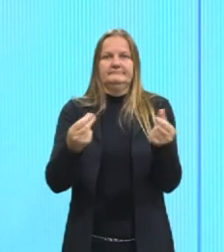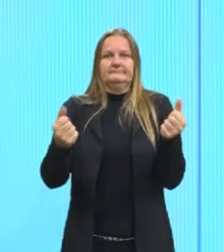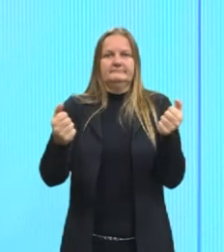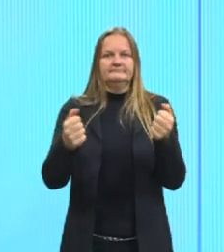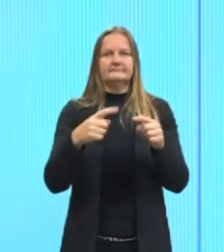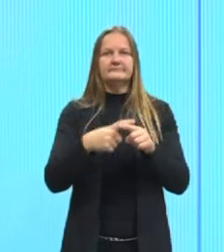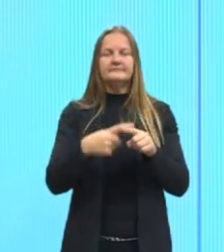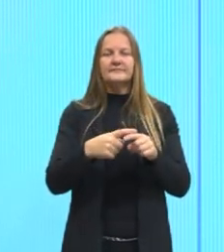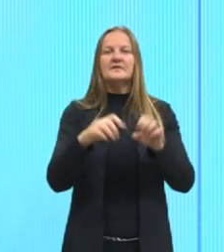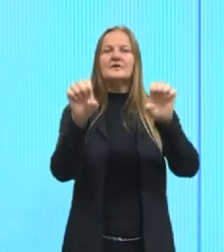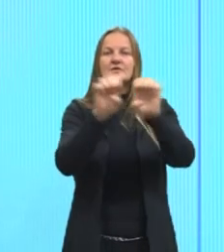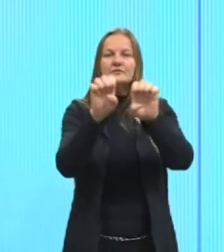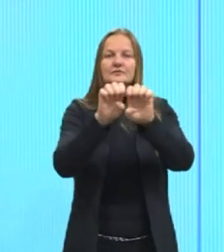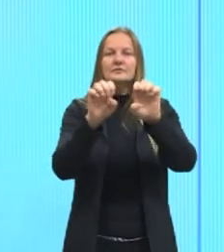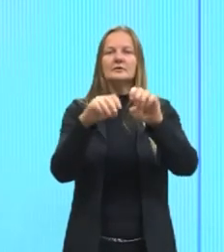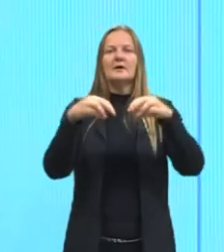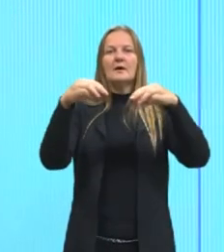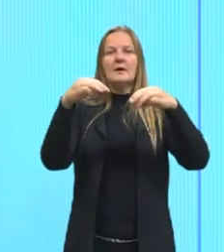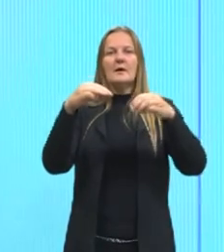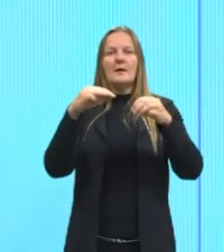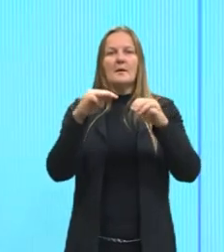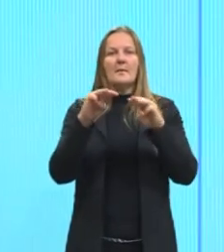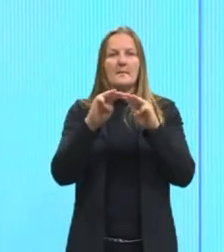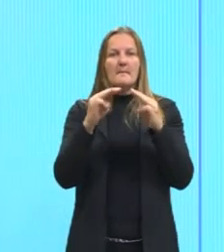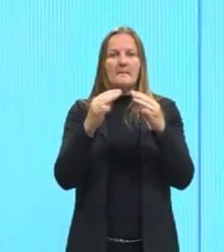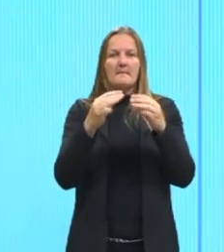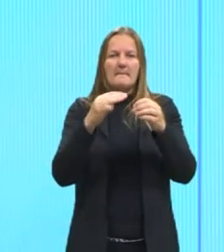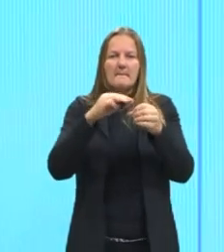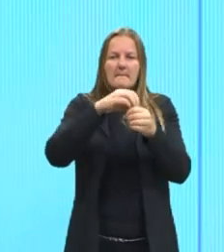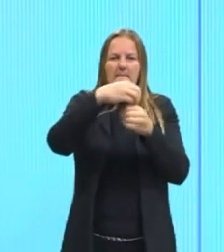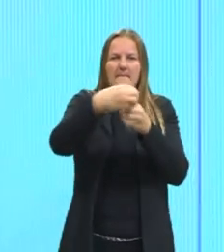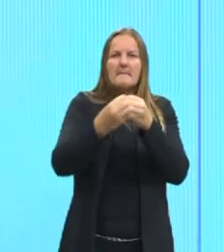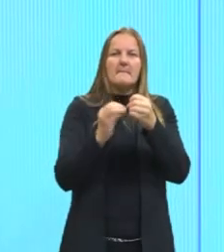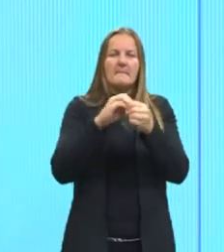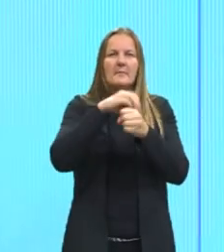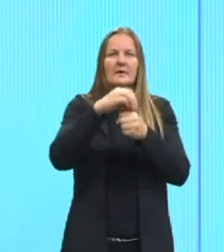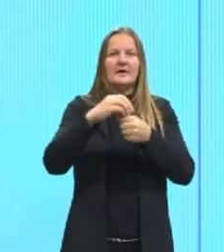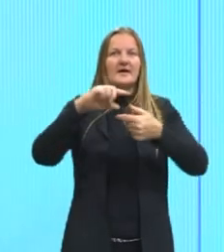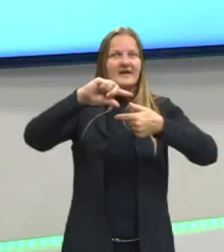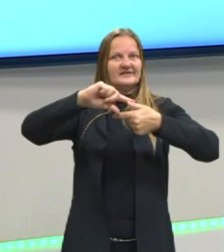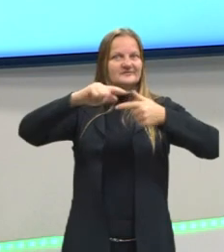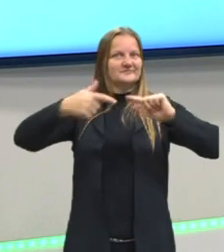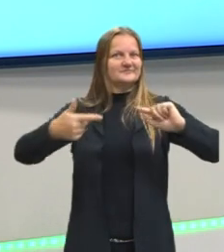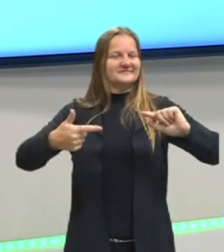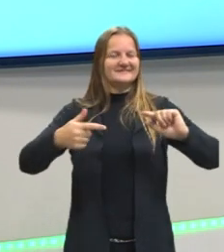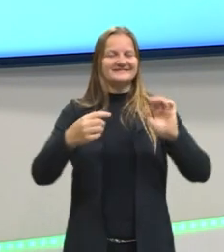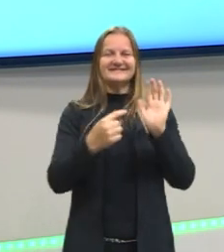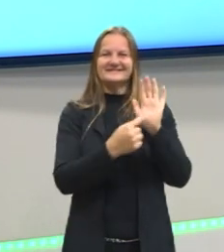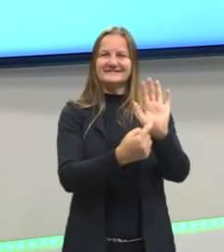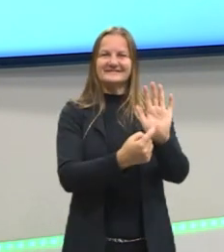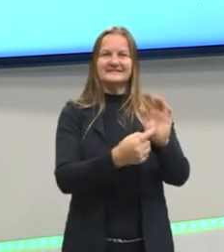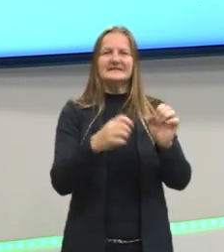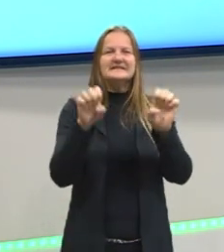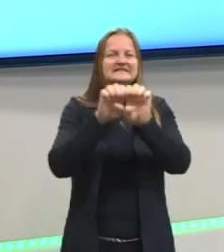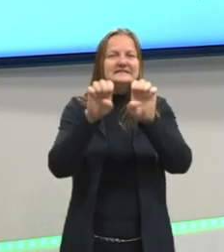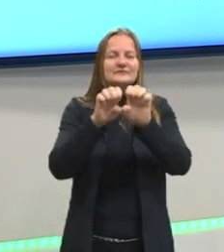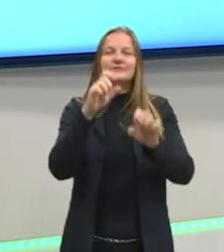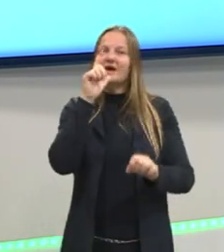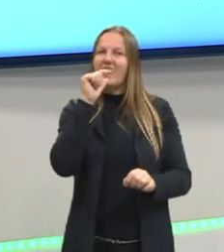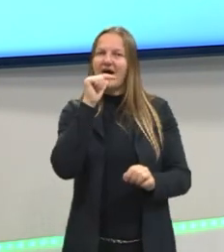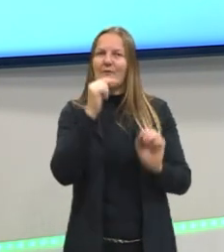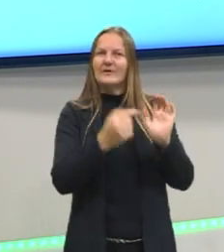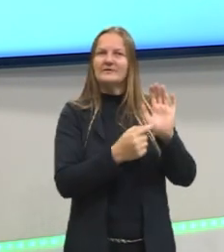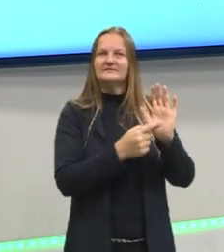estrutura molecular ali, da água, até sendo fiel a sua geometria, né? E traz a estrutura da água,